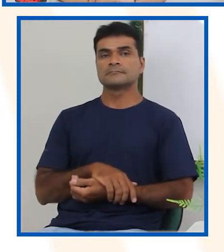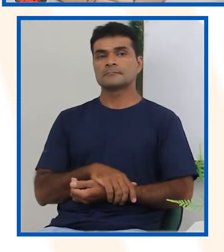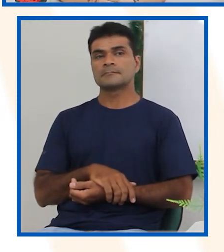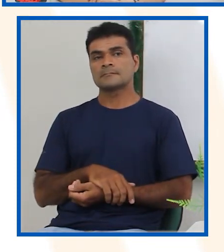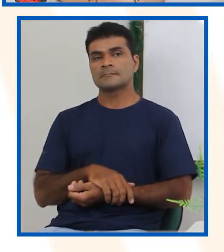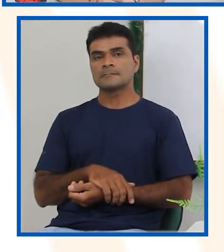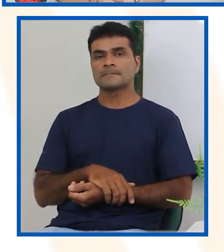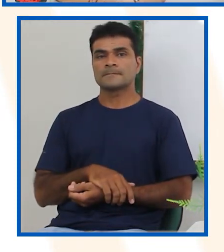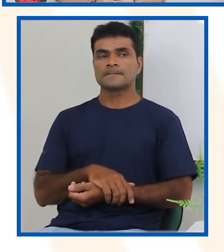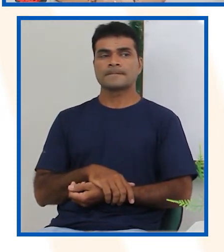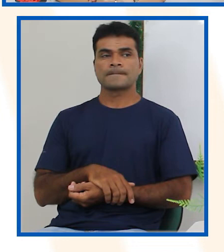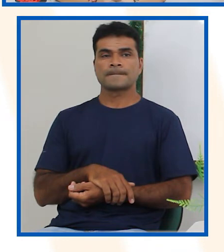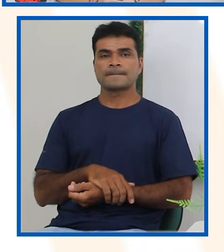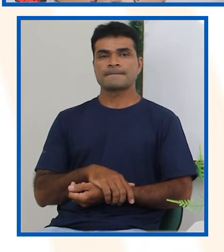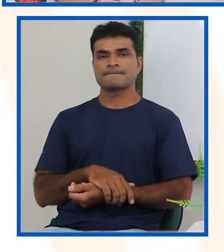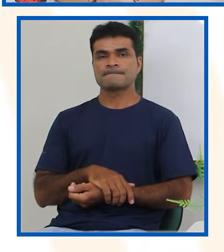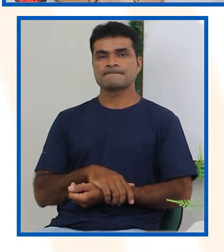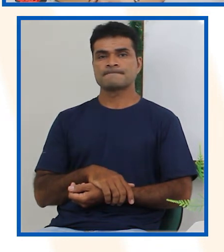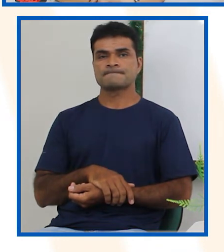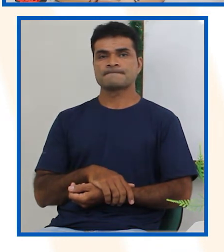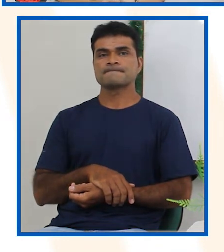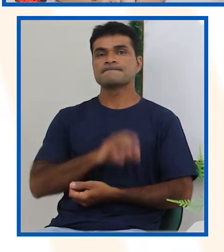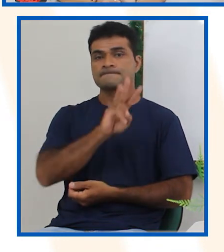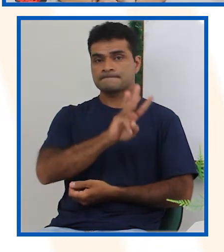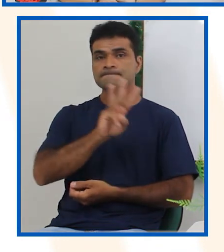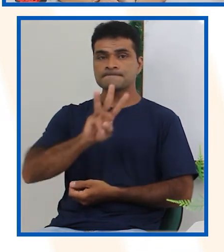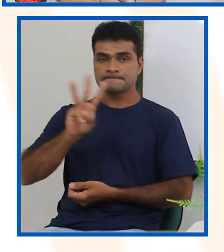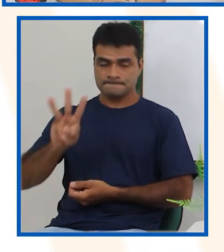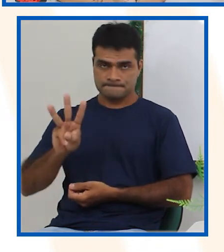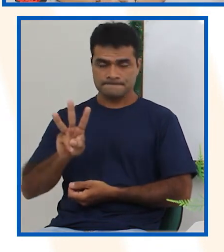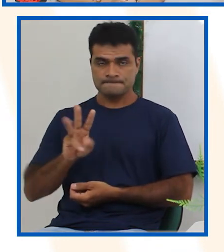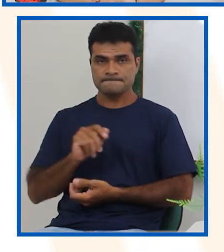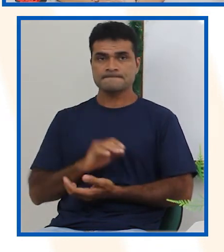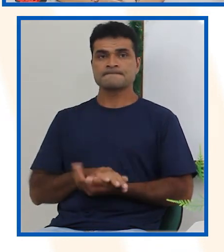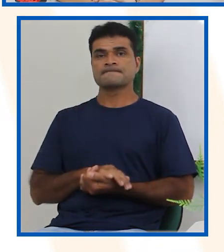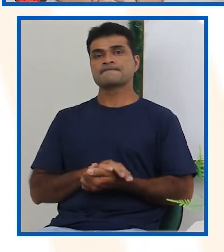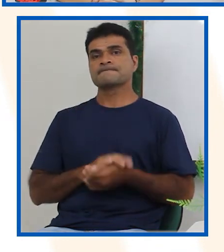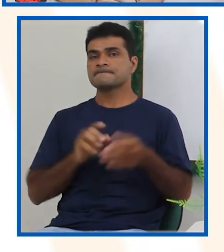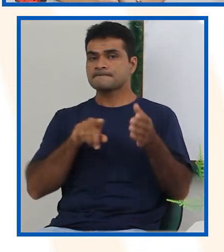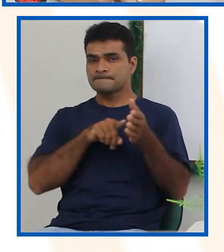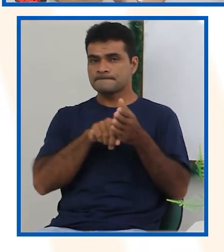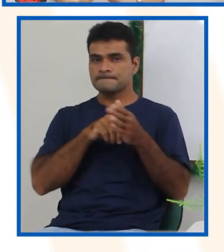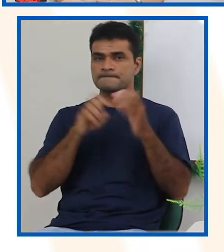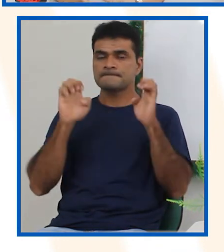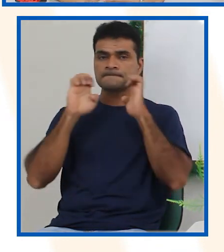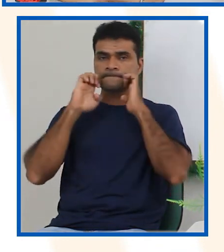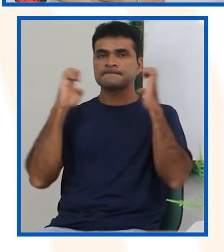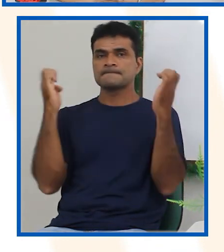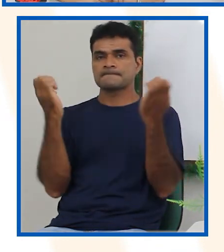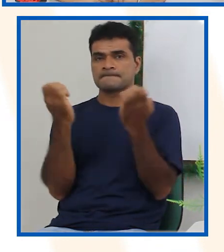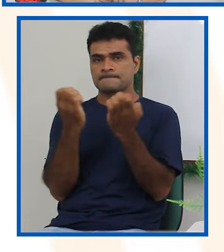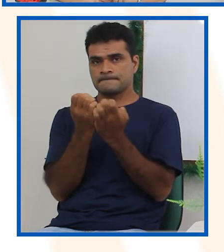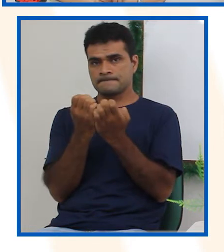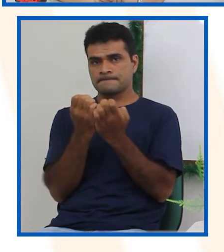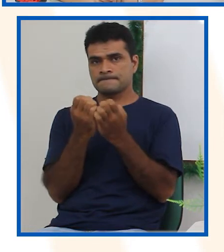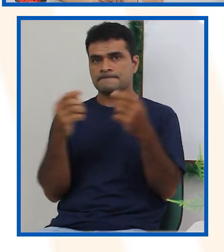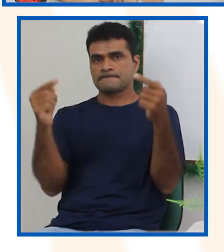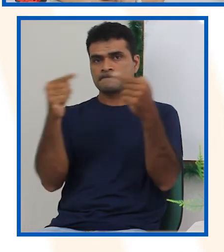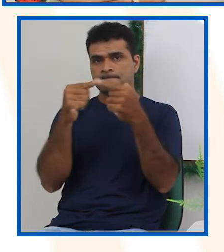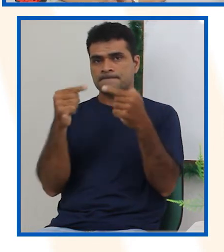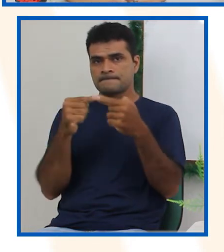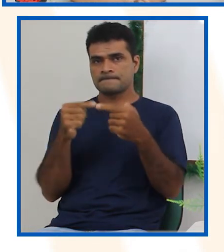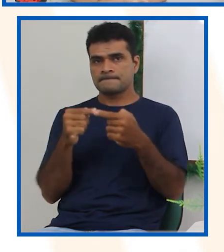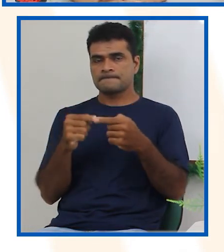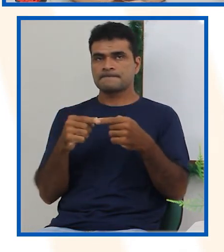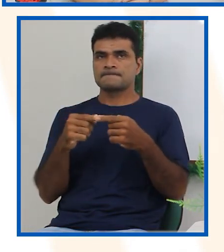vamos pra plataforma Khan Academy e a gente vai classificar eventos improváveis ou improváveis. Tá bom?